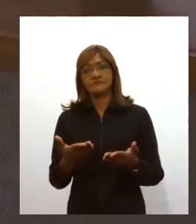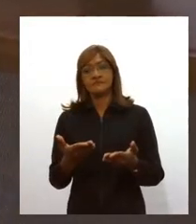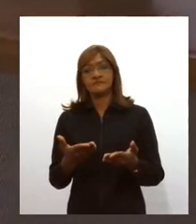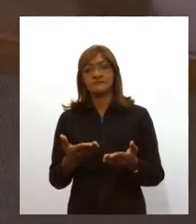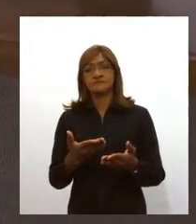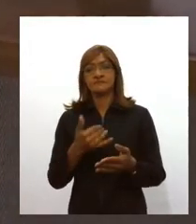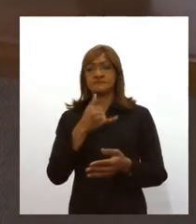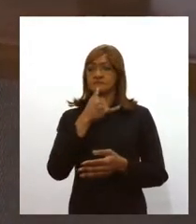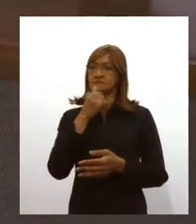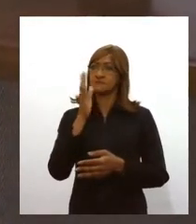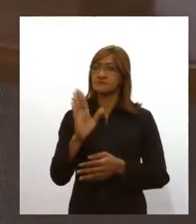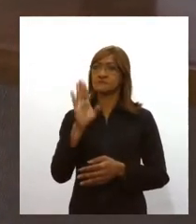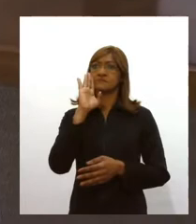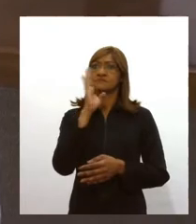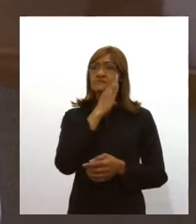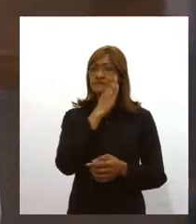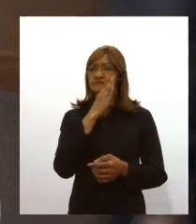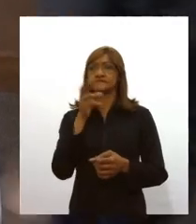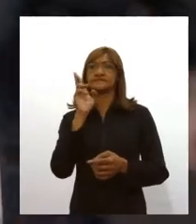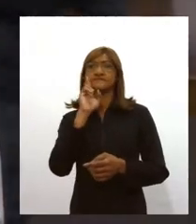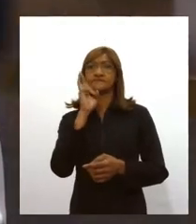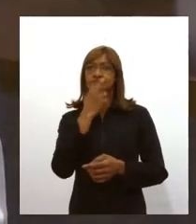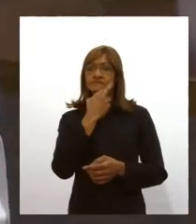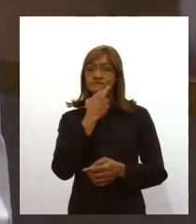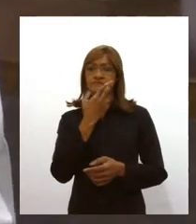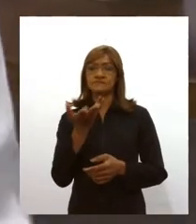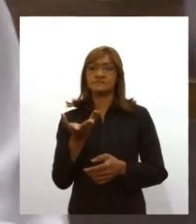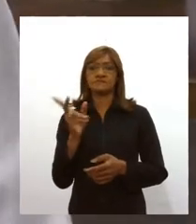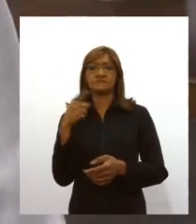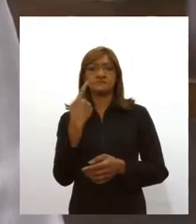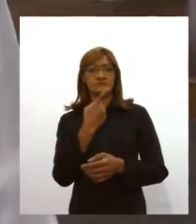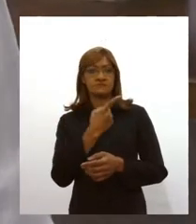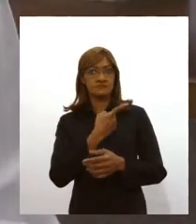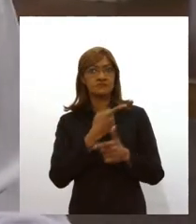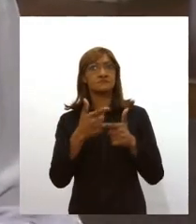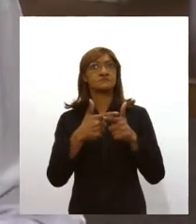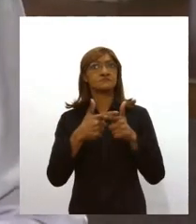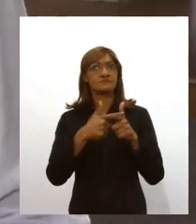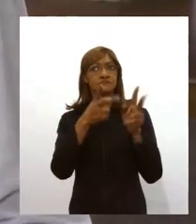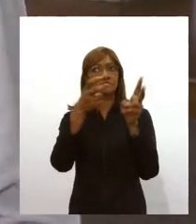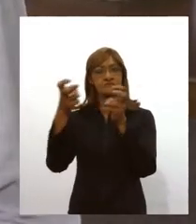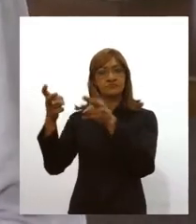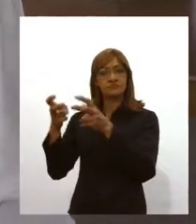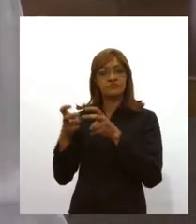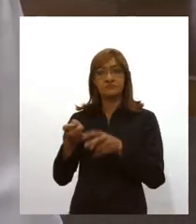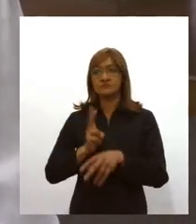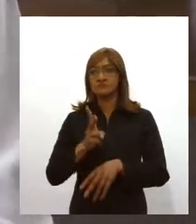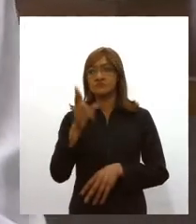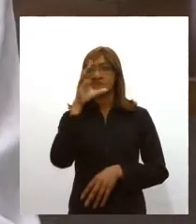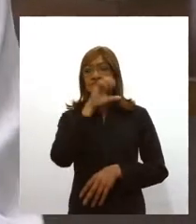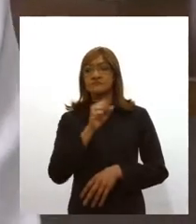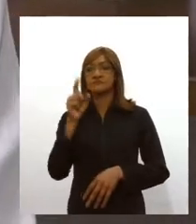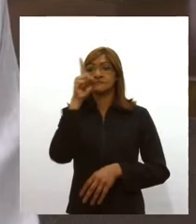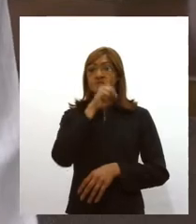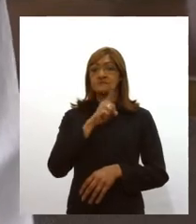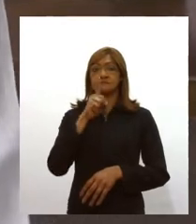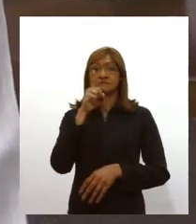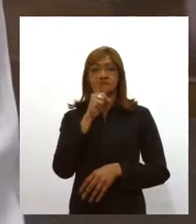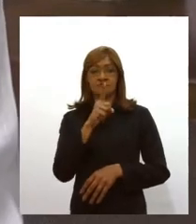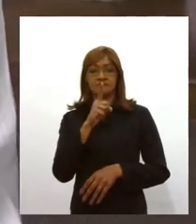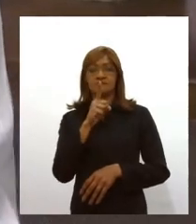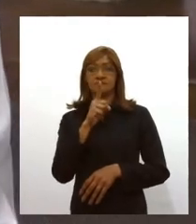relação a bares e restaurantes, nós estamos tendo problemas. No final de semana, em que pese a grande maioria